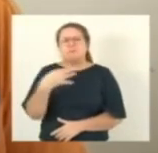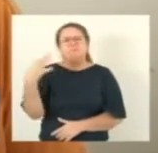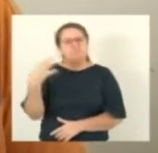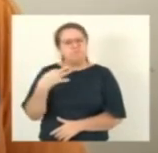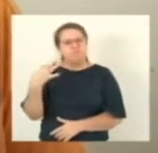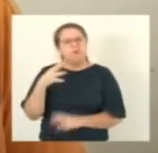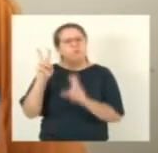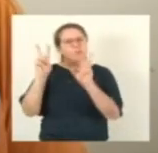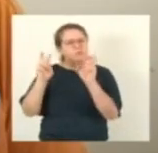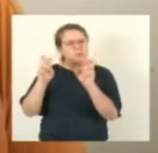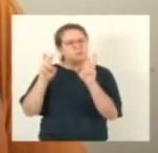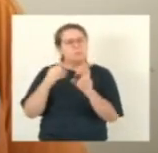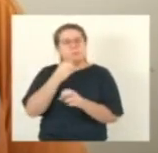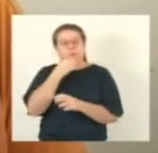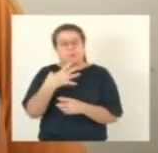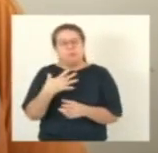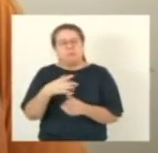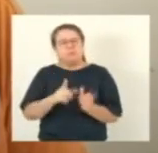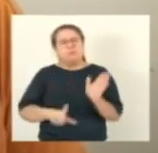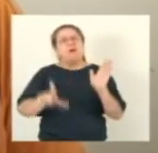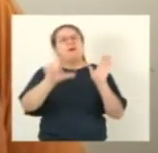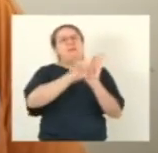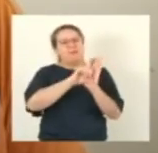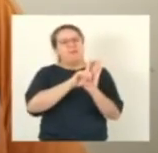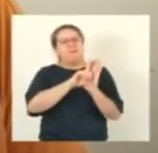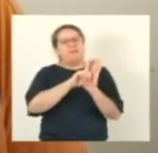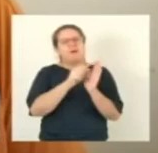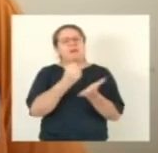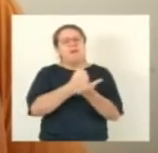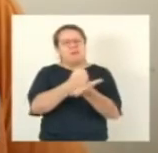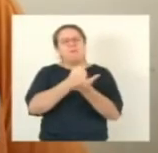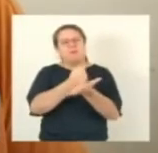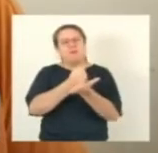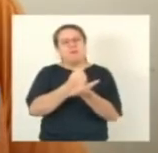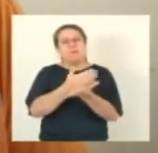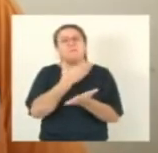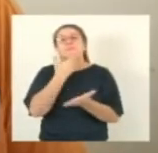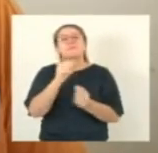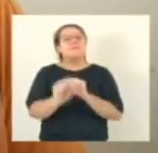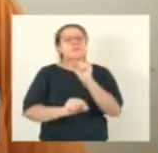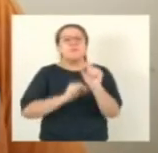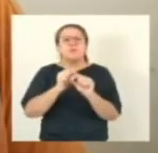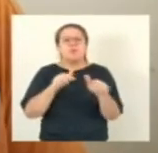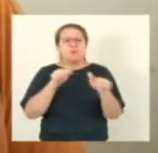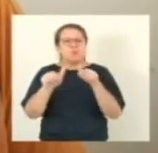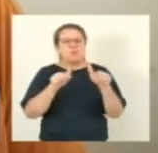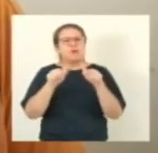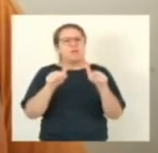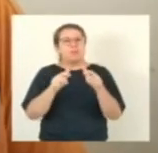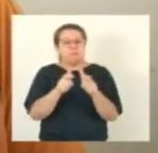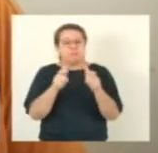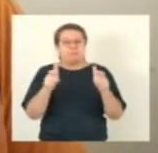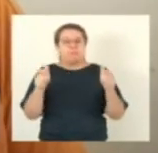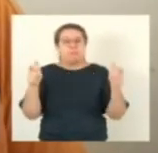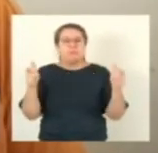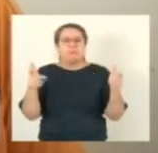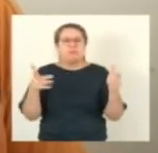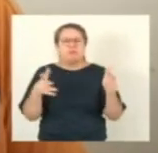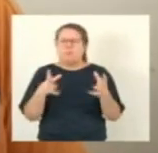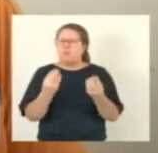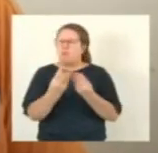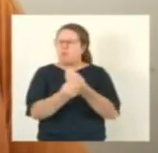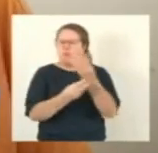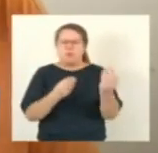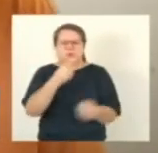consegue forçar ainda mais a melhoria na qualidade desses serviços que cresceu muito é algo que gera renda para muita gente